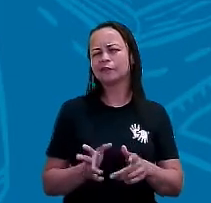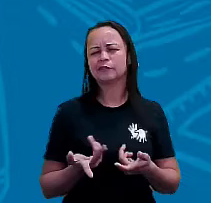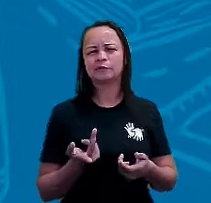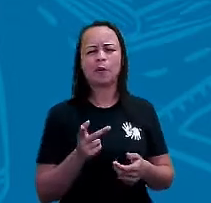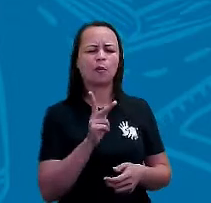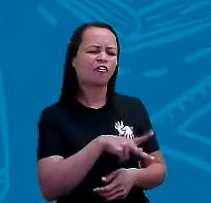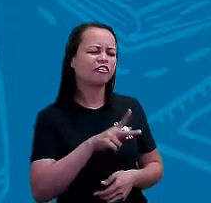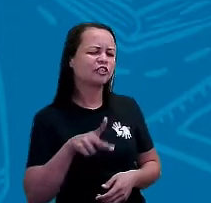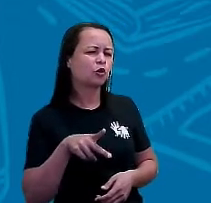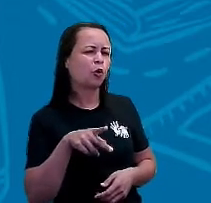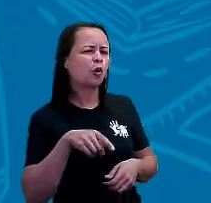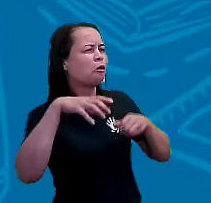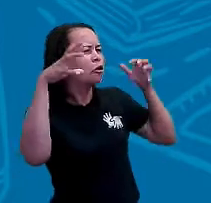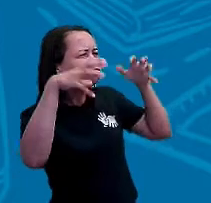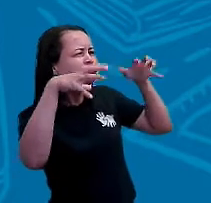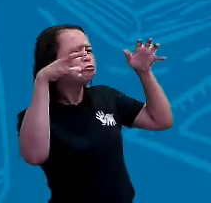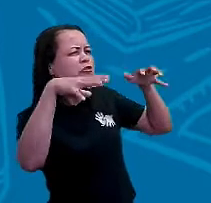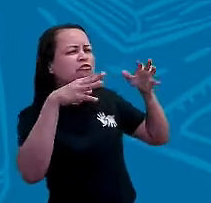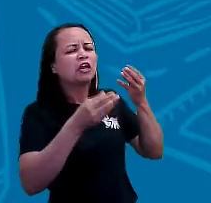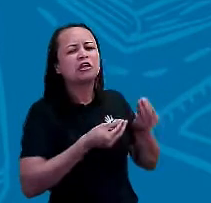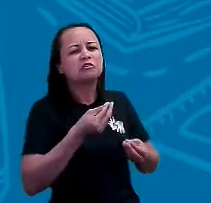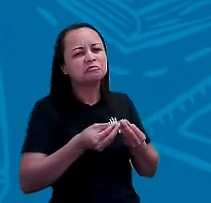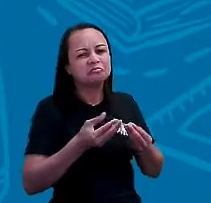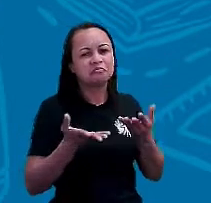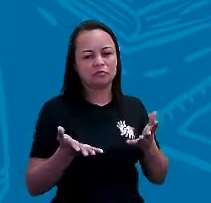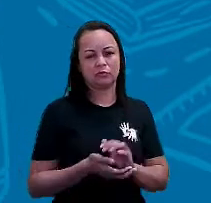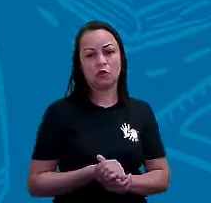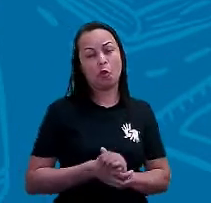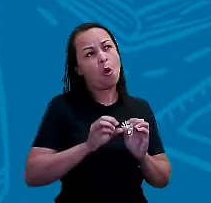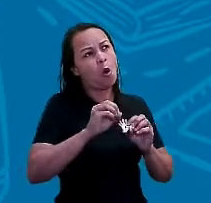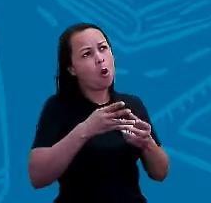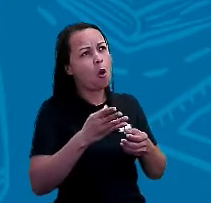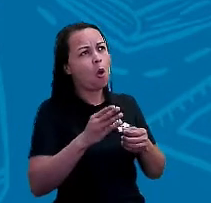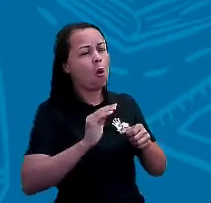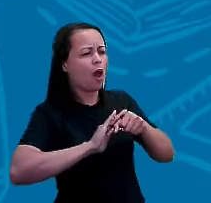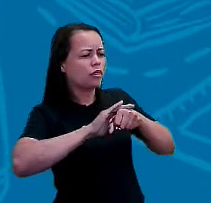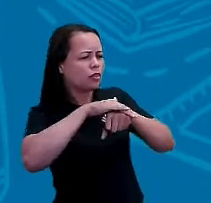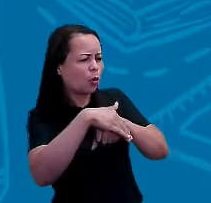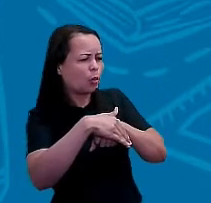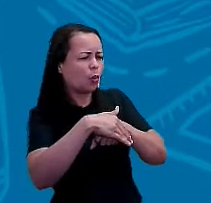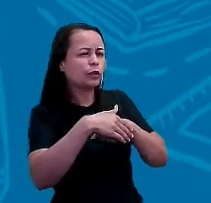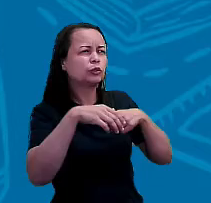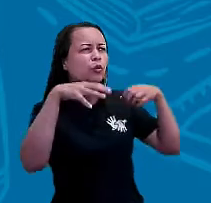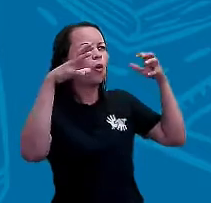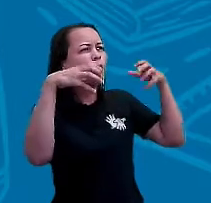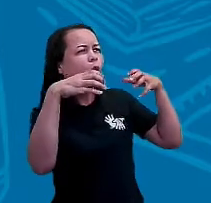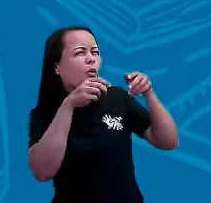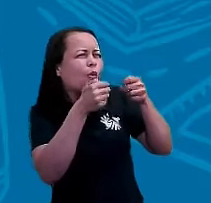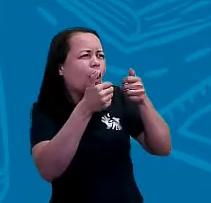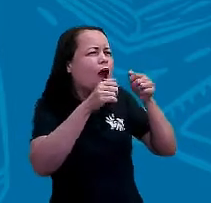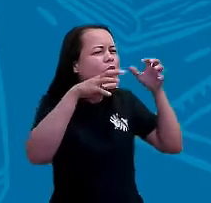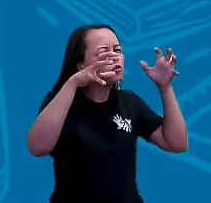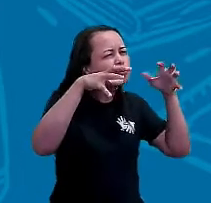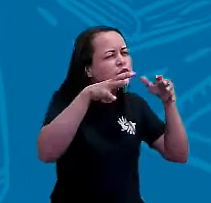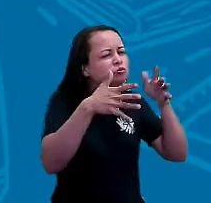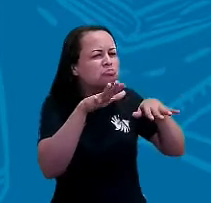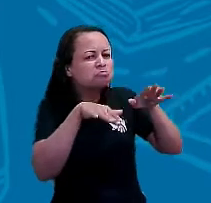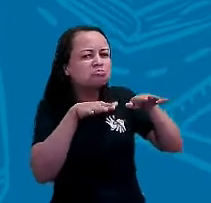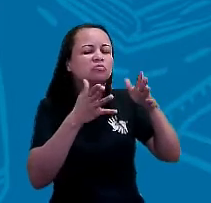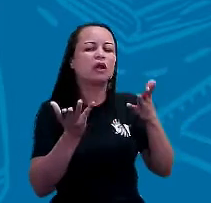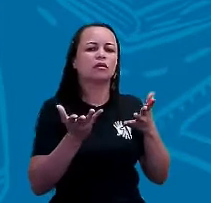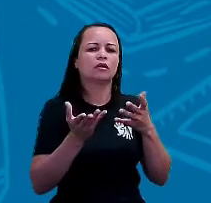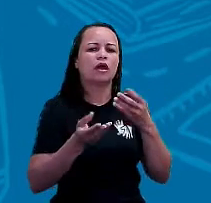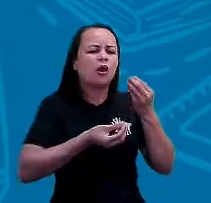professor? Ou então, estiver à noite, ou em dias nublados, como eu vou saber